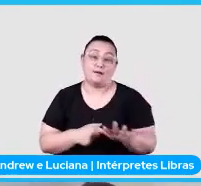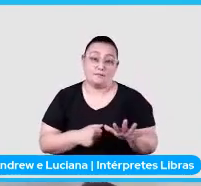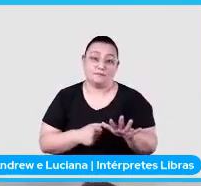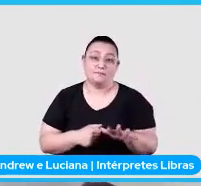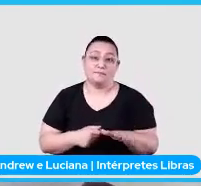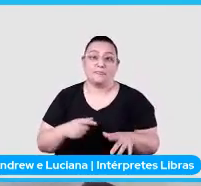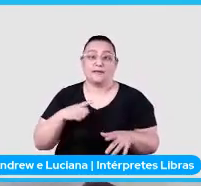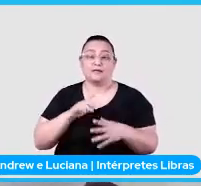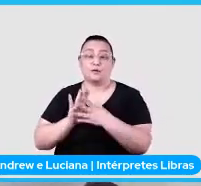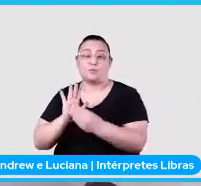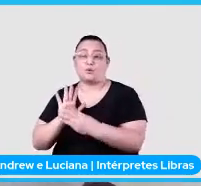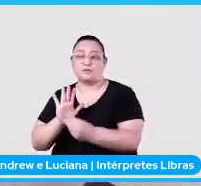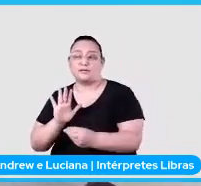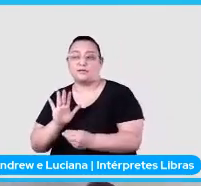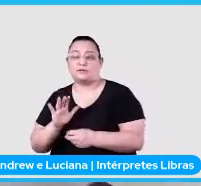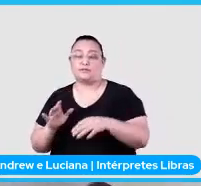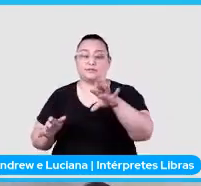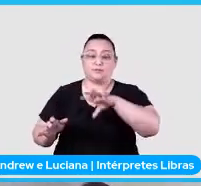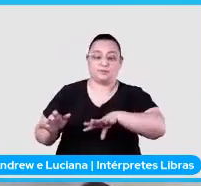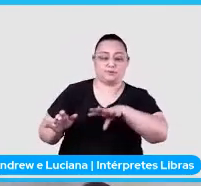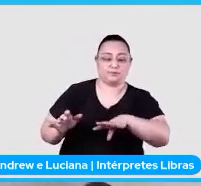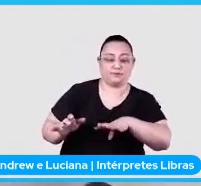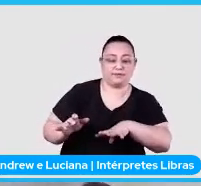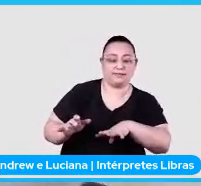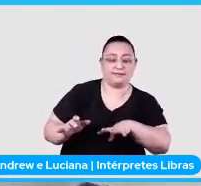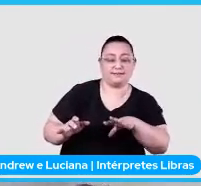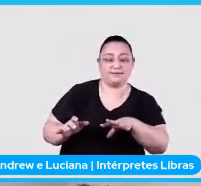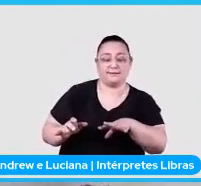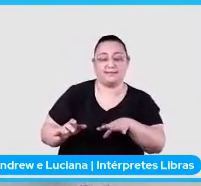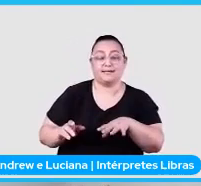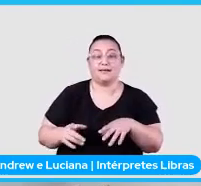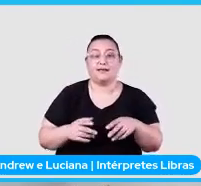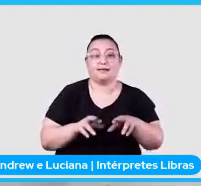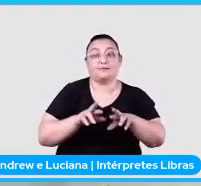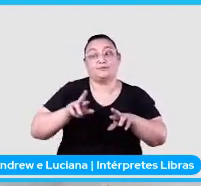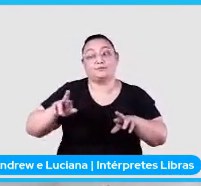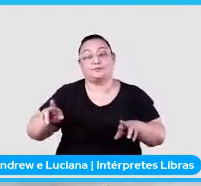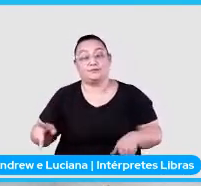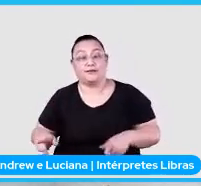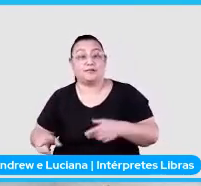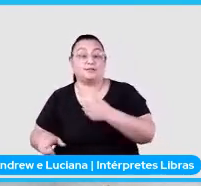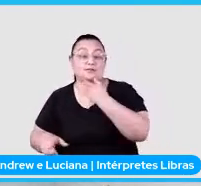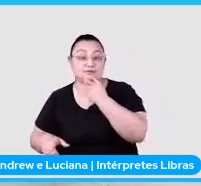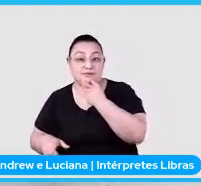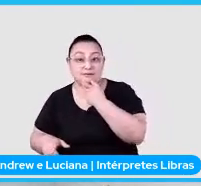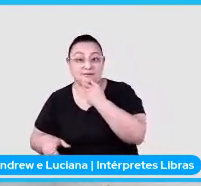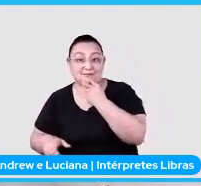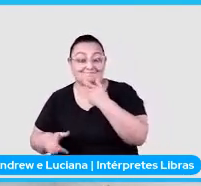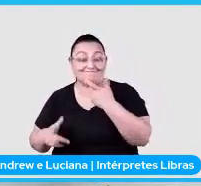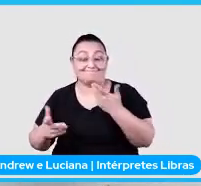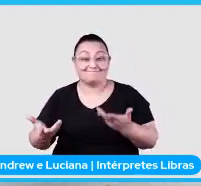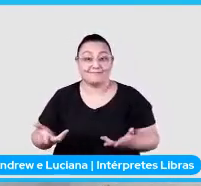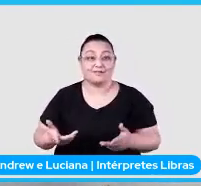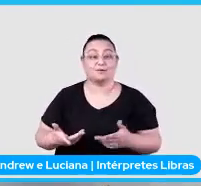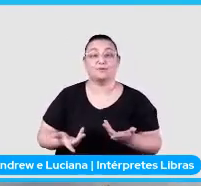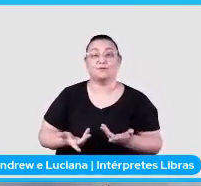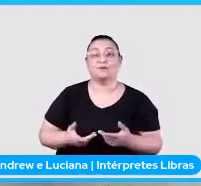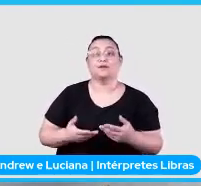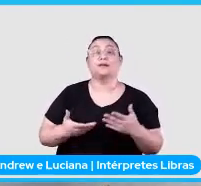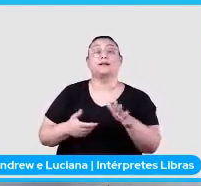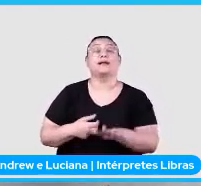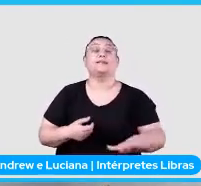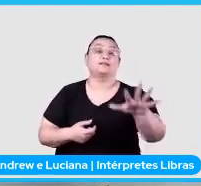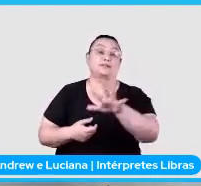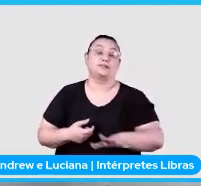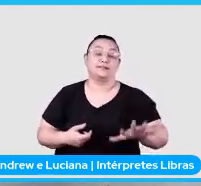um modelo que no português ele vai ser uma coisa, só que no inglês vai ser outra. Tipo, cada é minha generalização